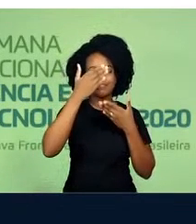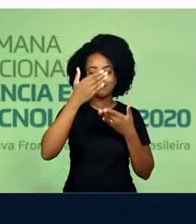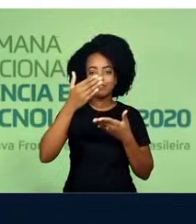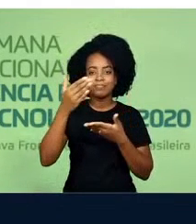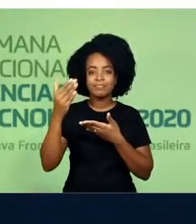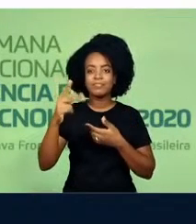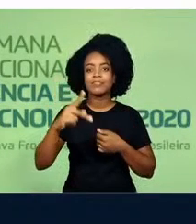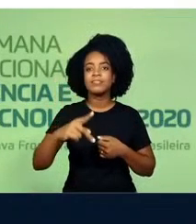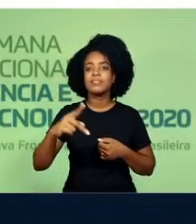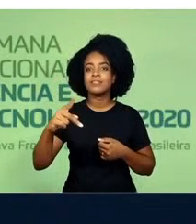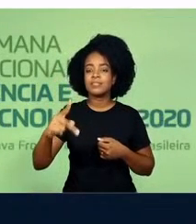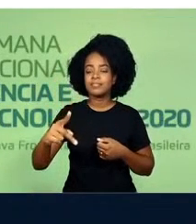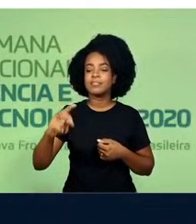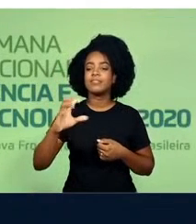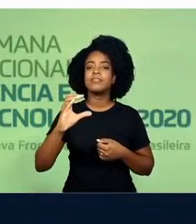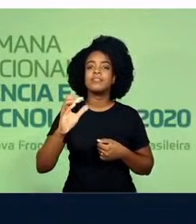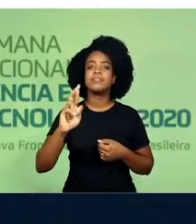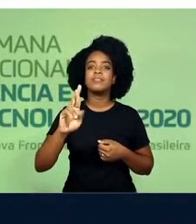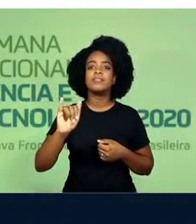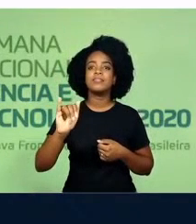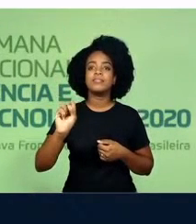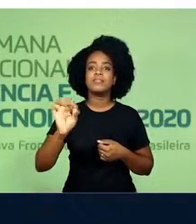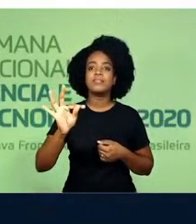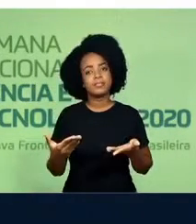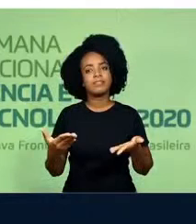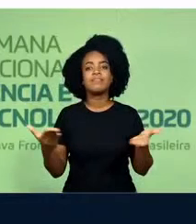convite do professor Cristóvão e da comissão